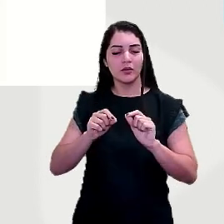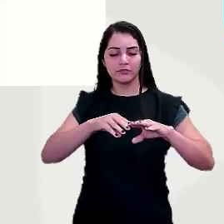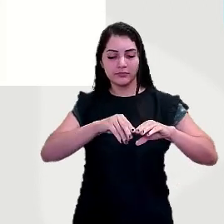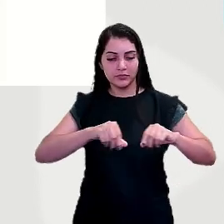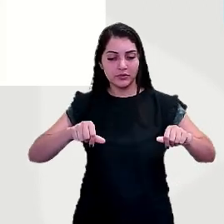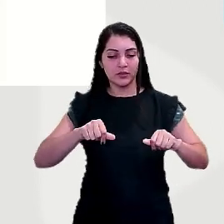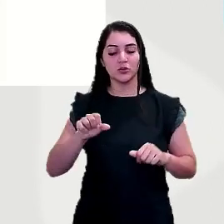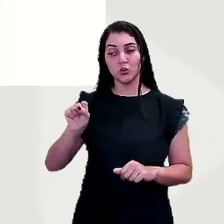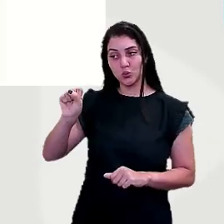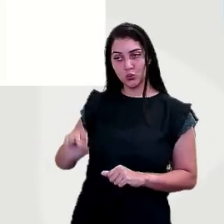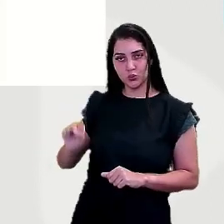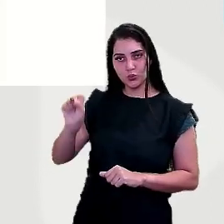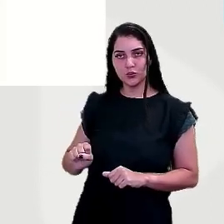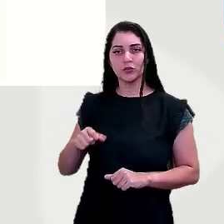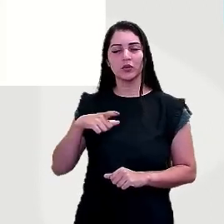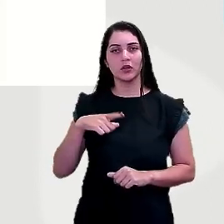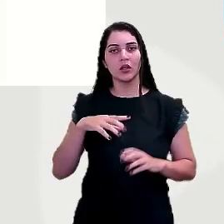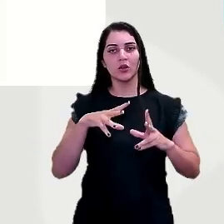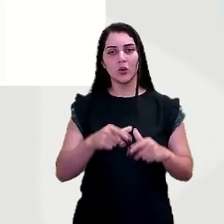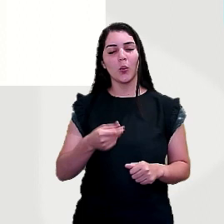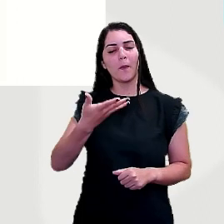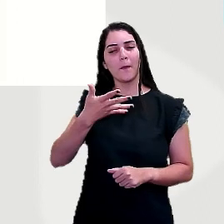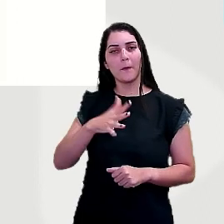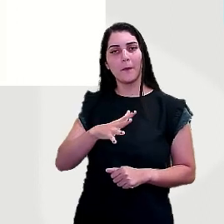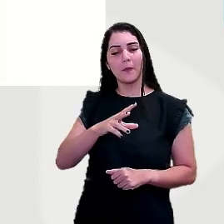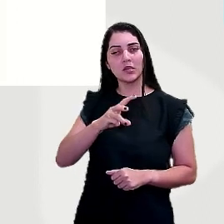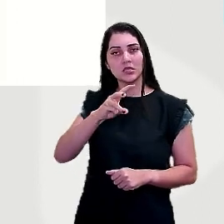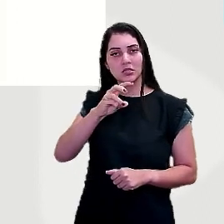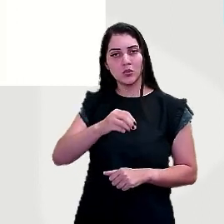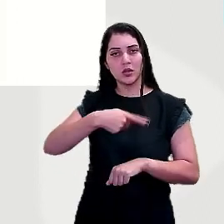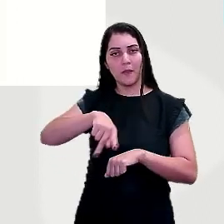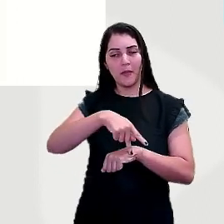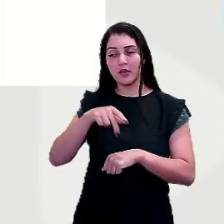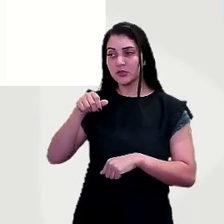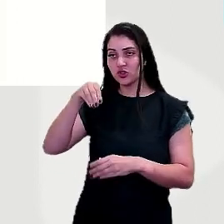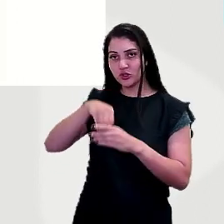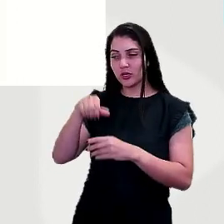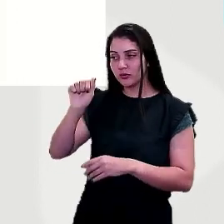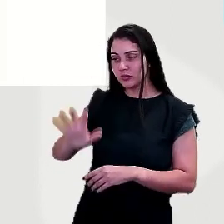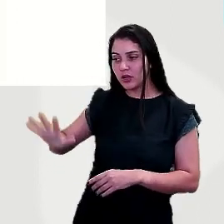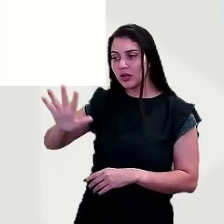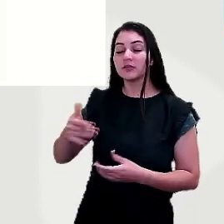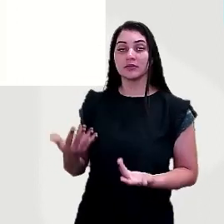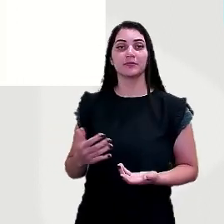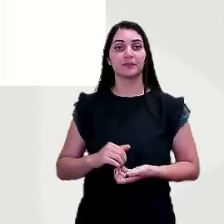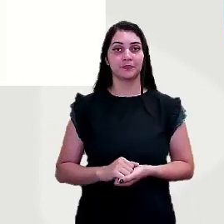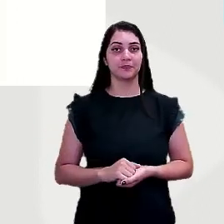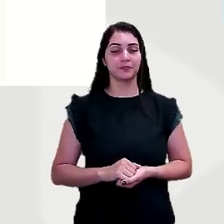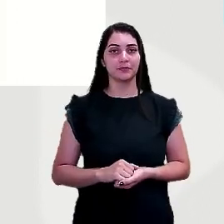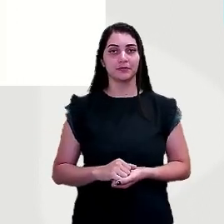que é o hemisfério sul. Existe ao todo 50 países asiáticos. Então, a Ásia